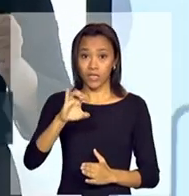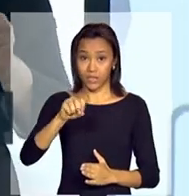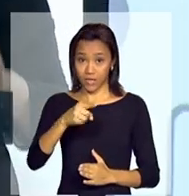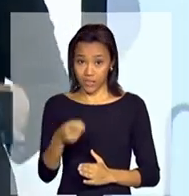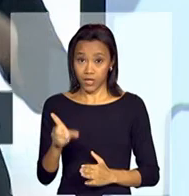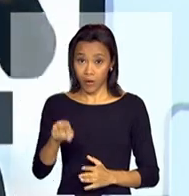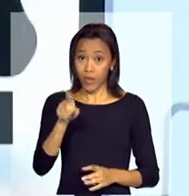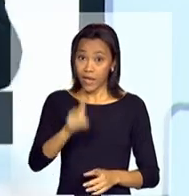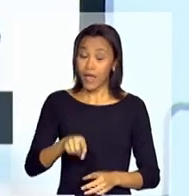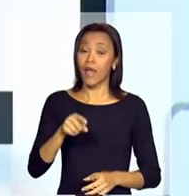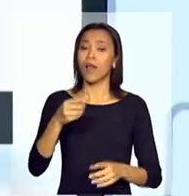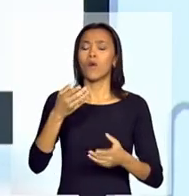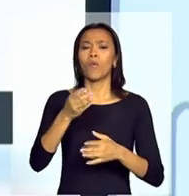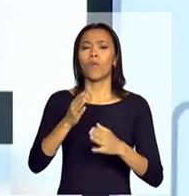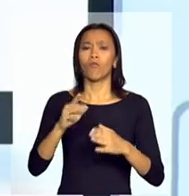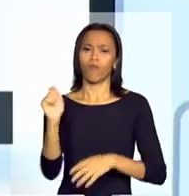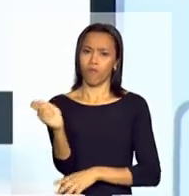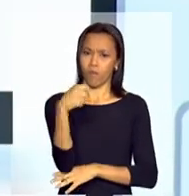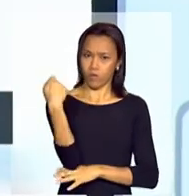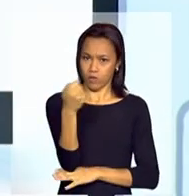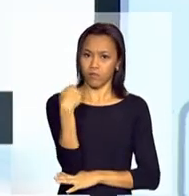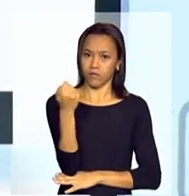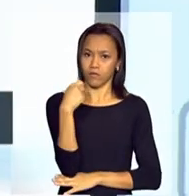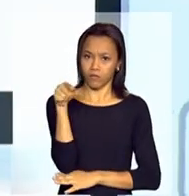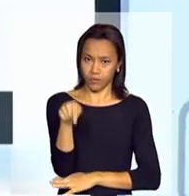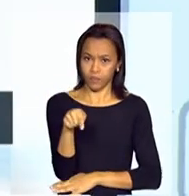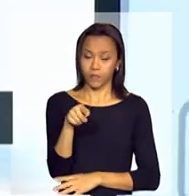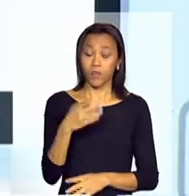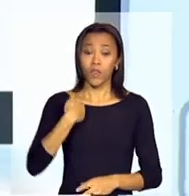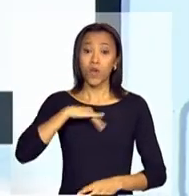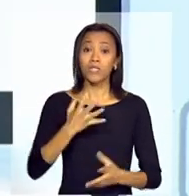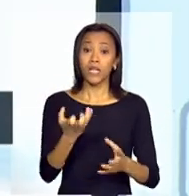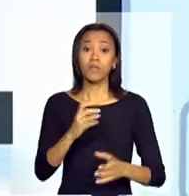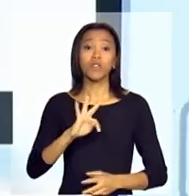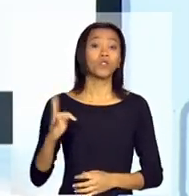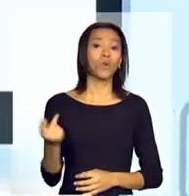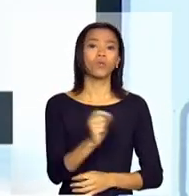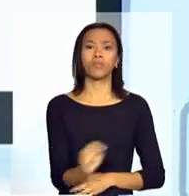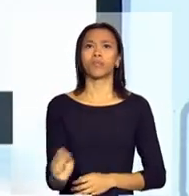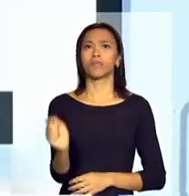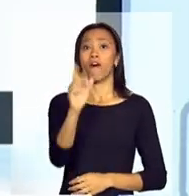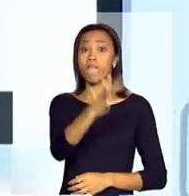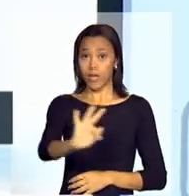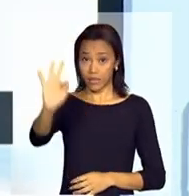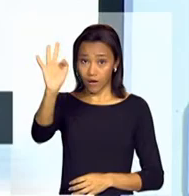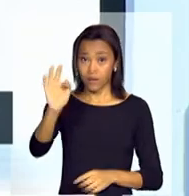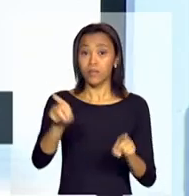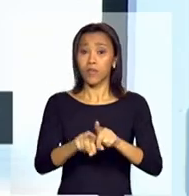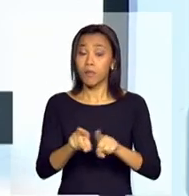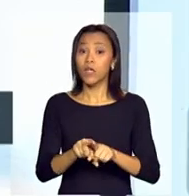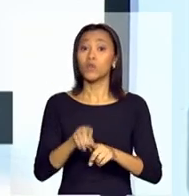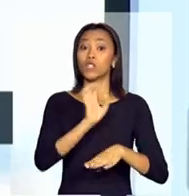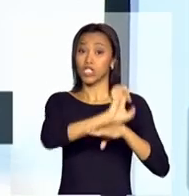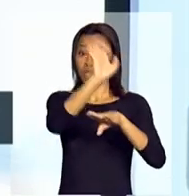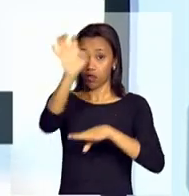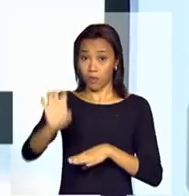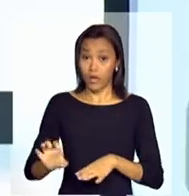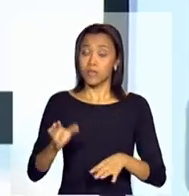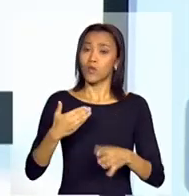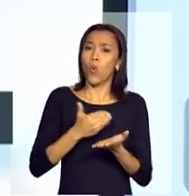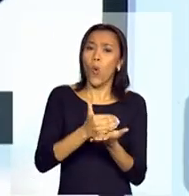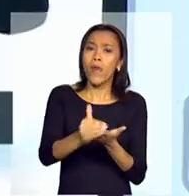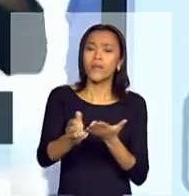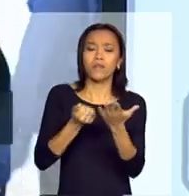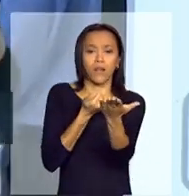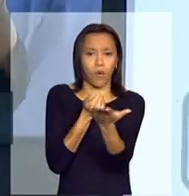no Rio Grande do Sul. Nós queremos que todos os nossos hospitais federais, os estaduais, passem a comprar. Nós